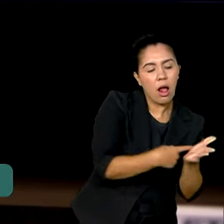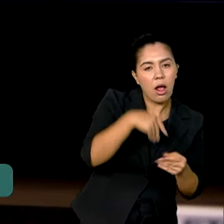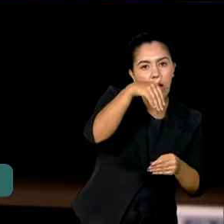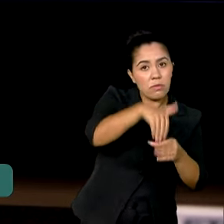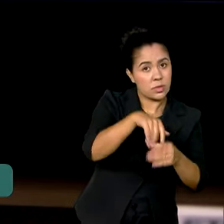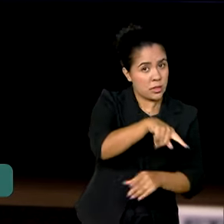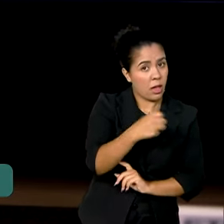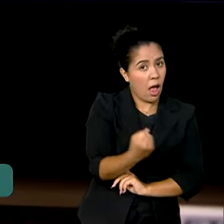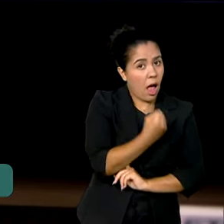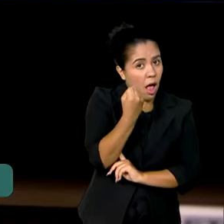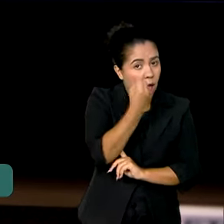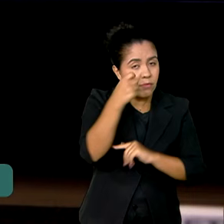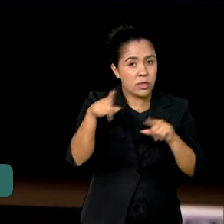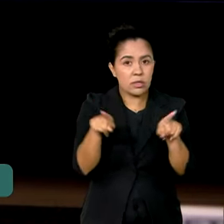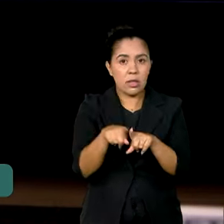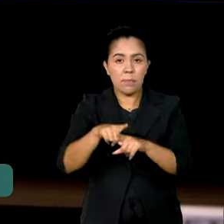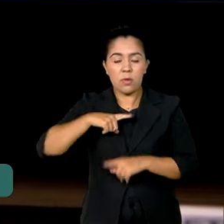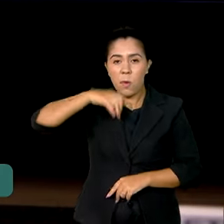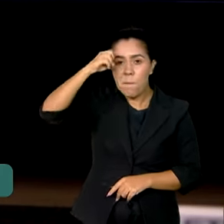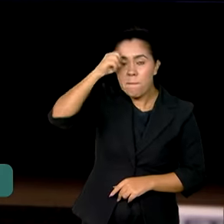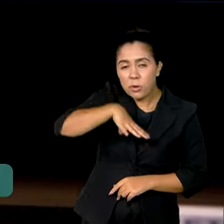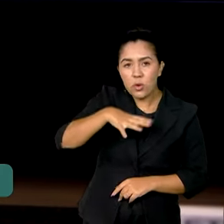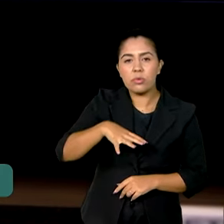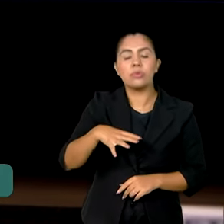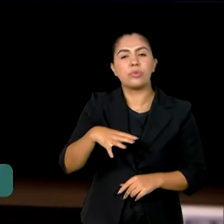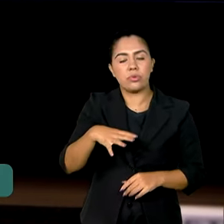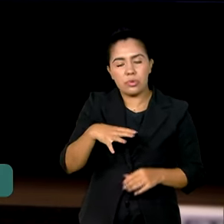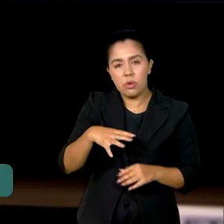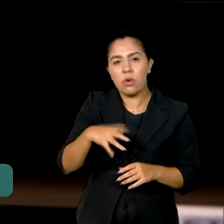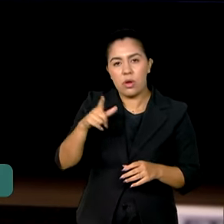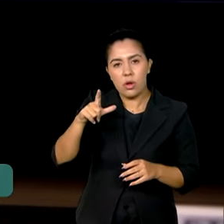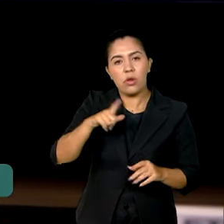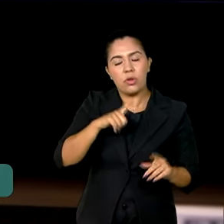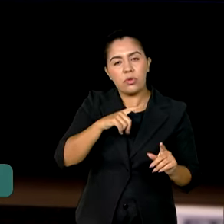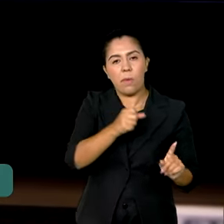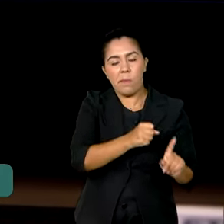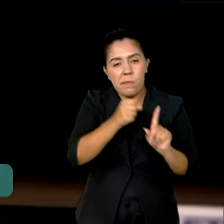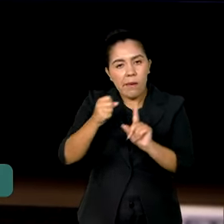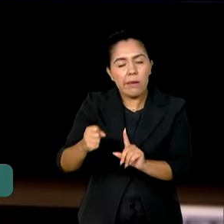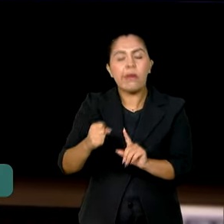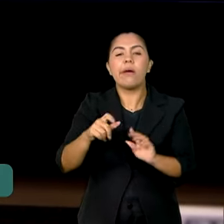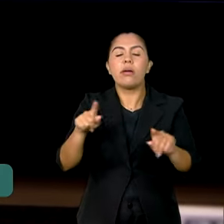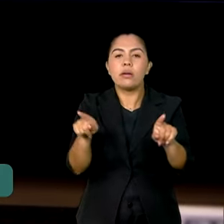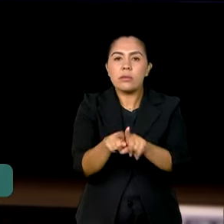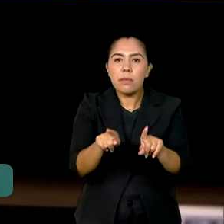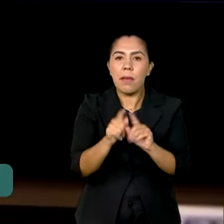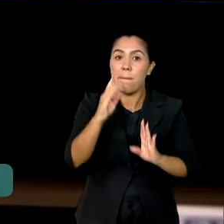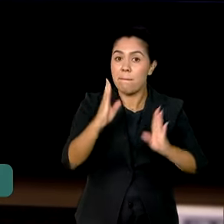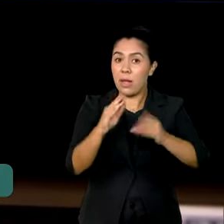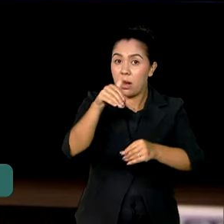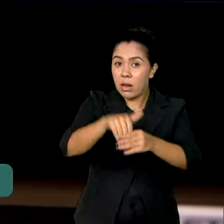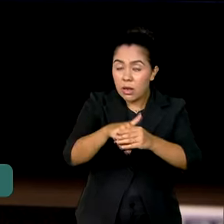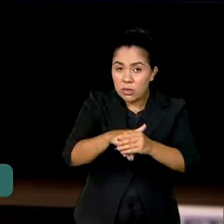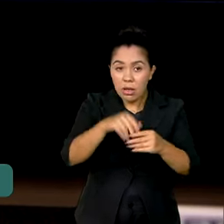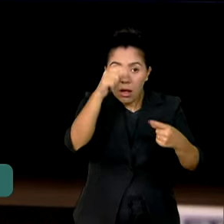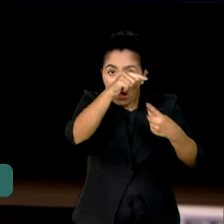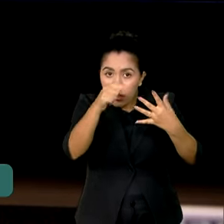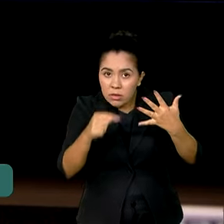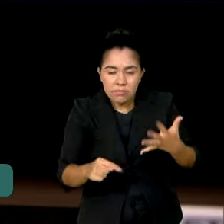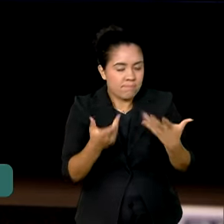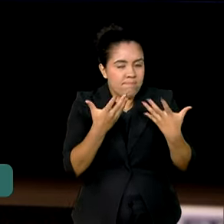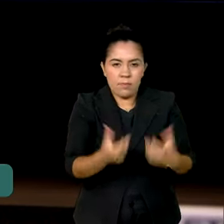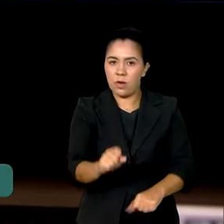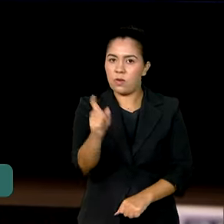vista do abuso do poder político, do poder econômico na época das eleições, tudo isso é reprimido pela